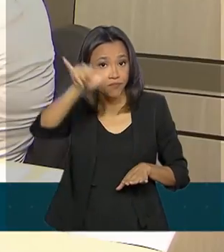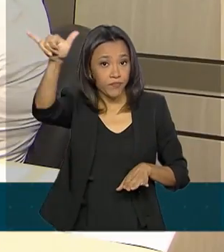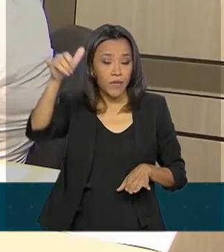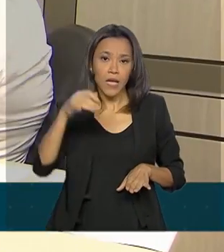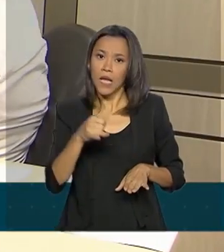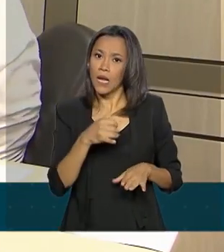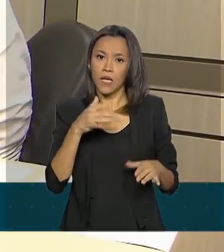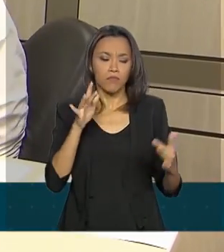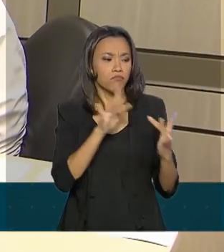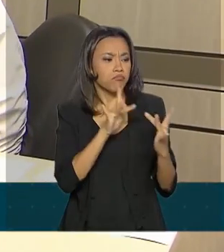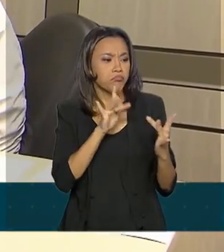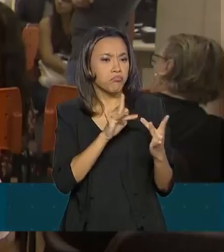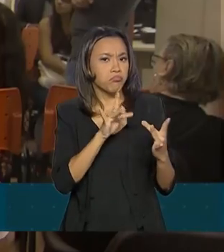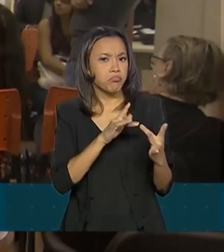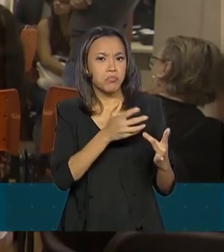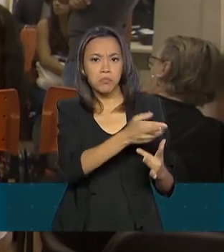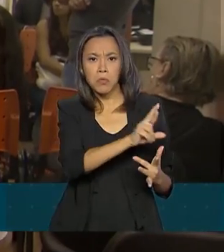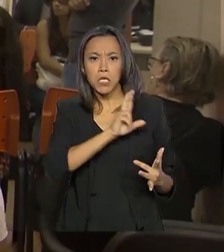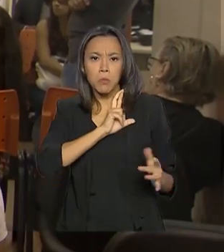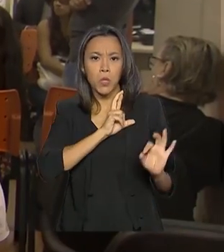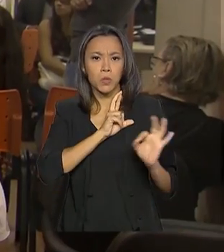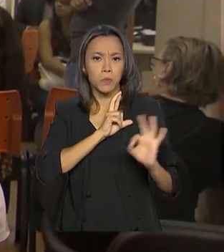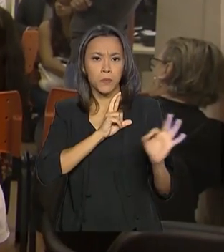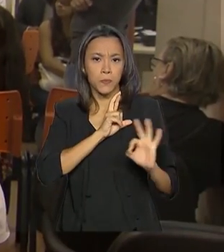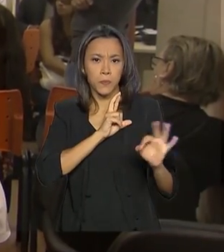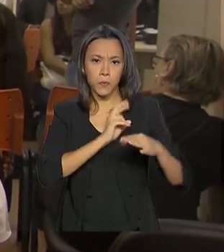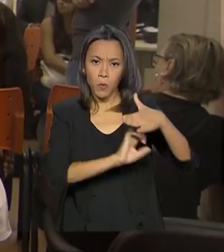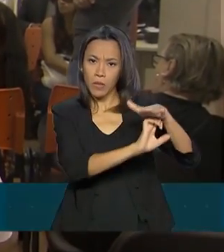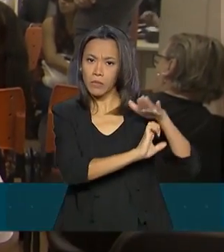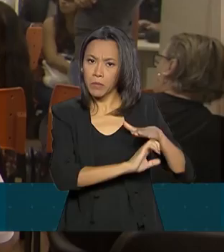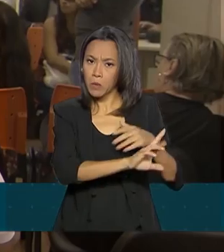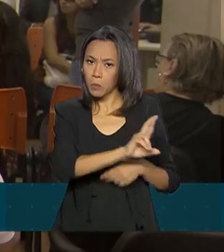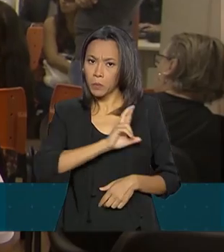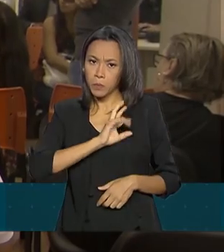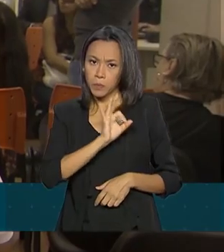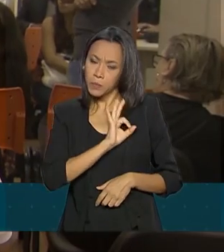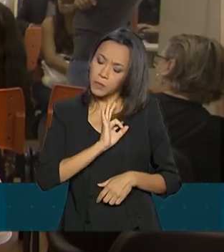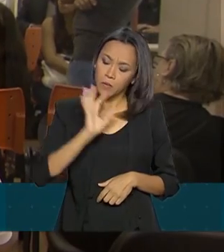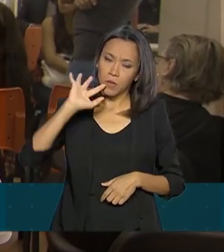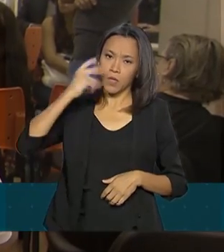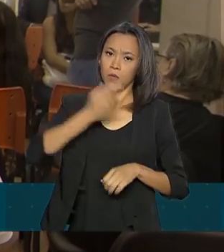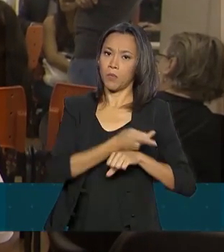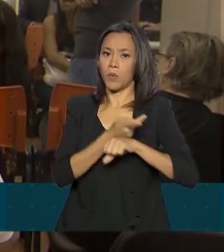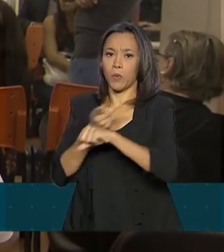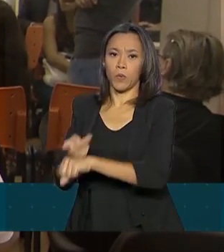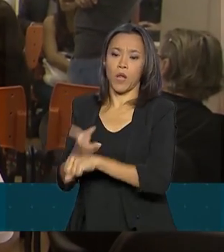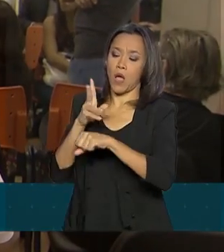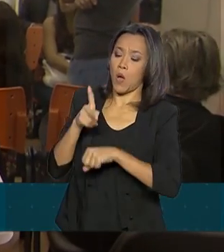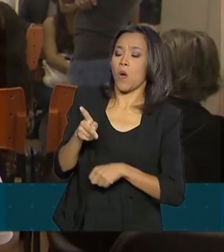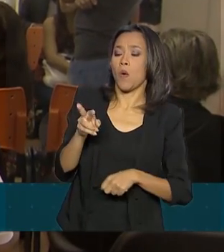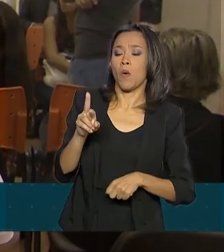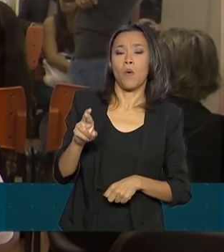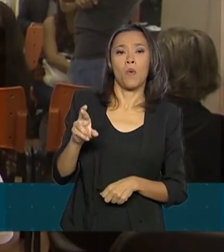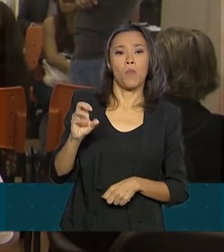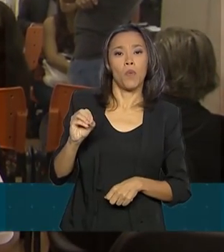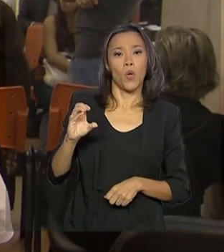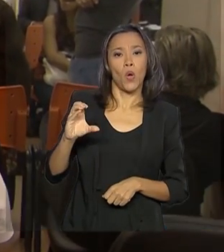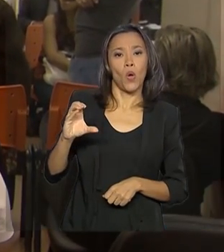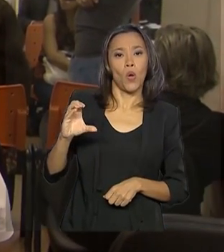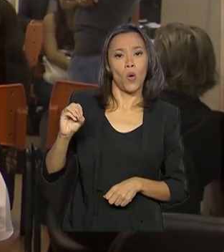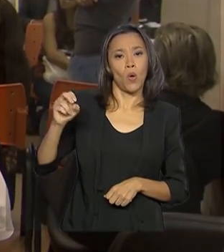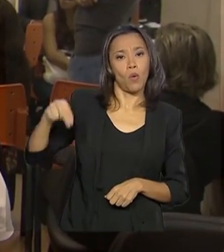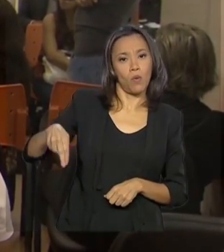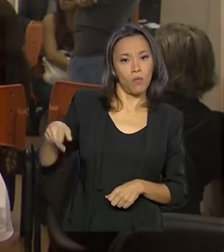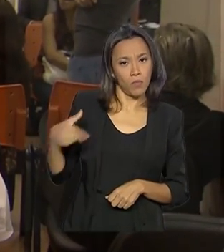contato com a companhia aérea. A gente veio procurar uma orientação aqui de como proceder com a companhia aérea, já que a gente não tem retorno dela,